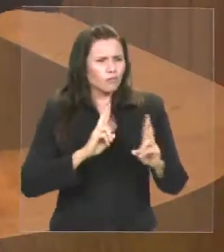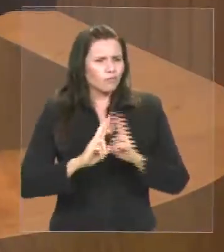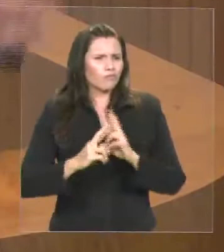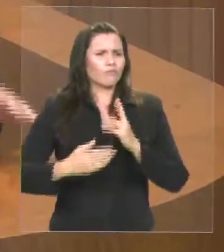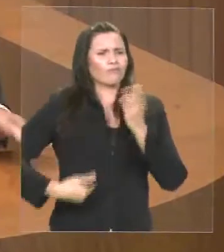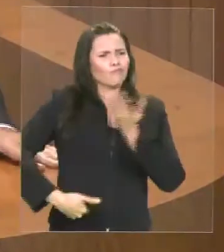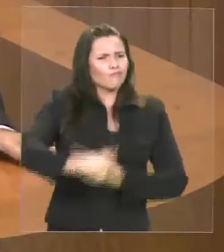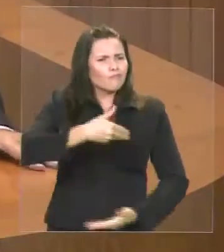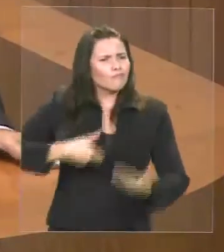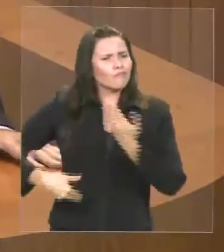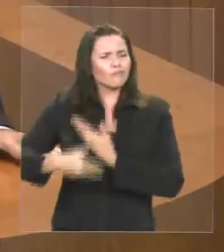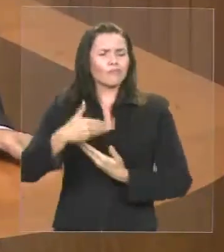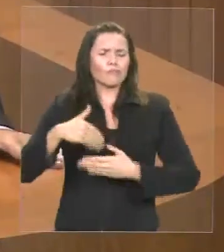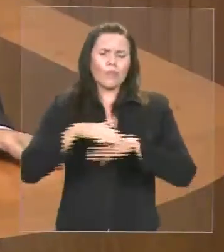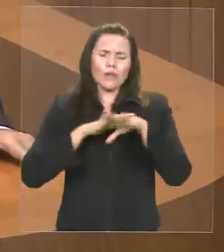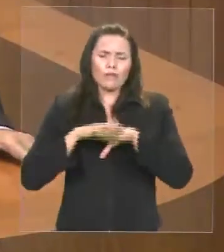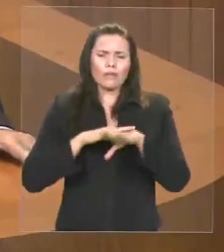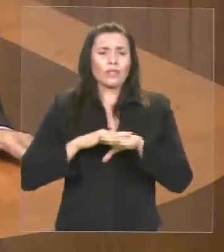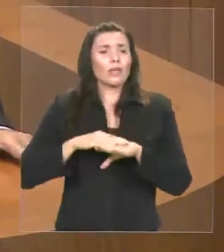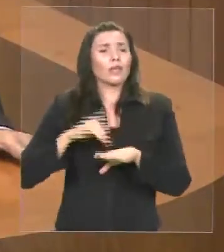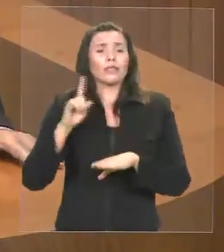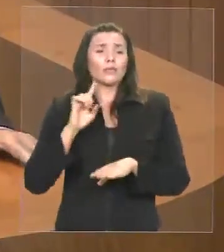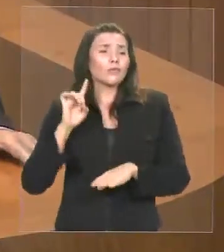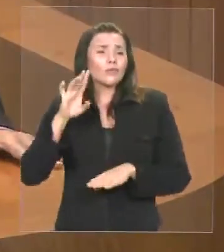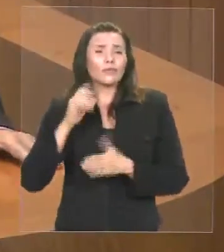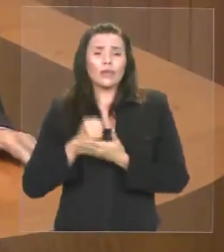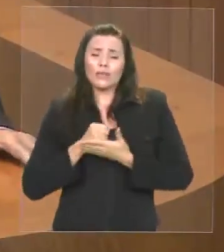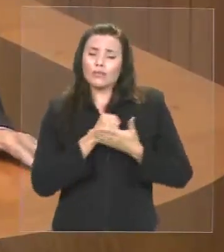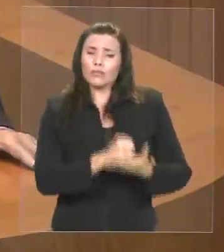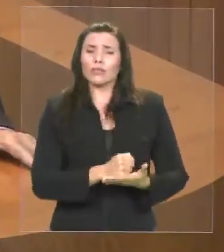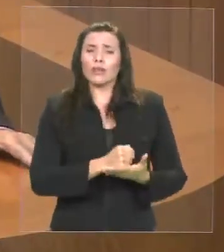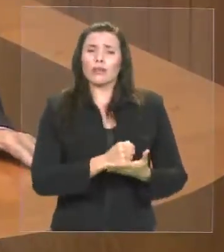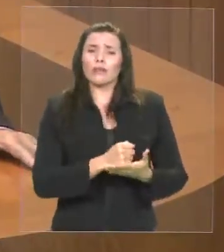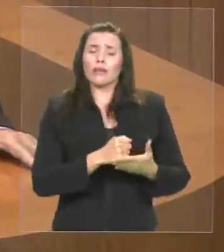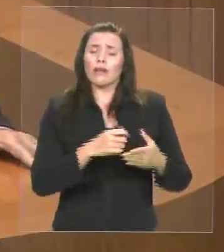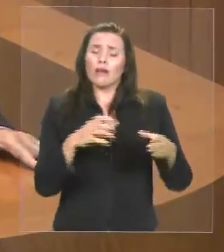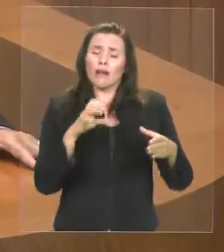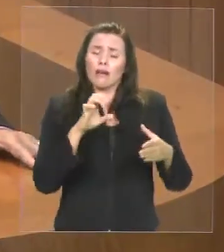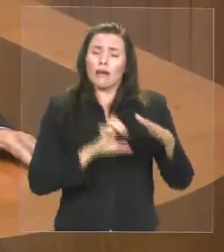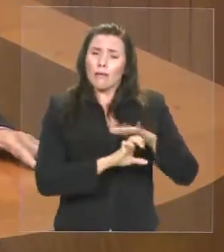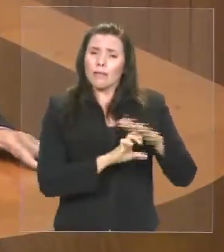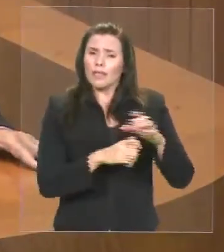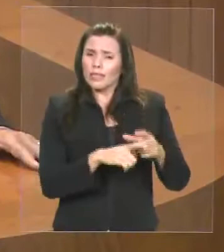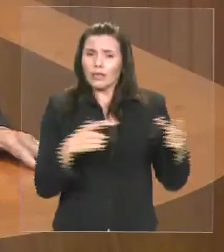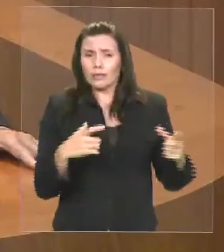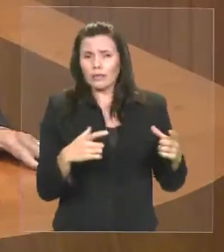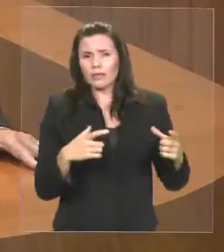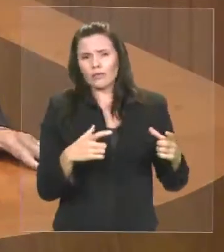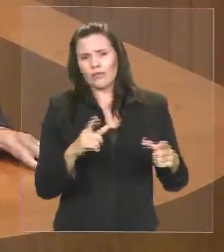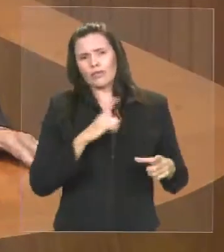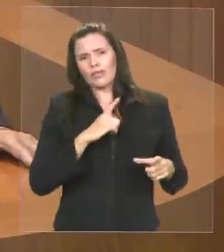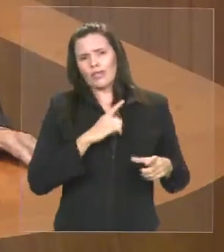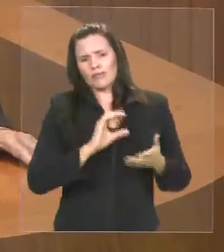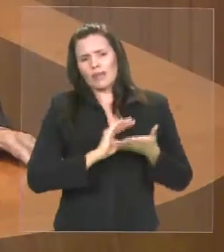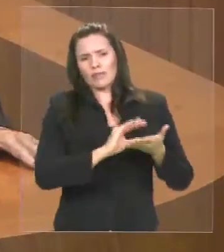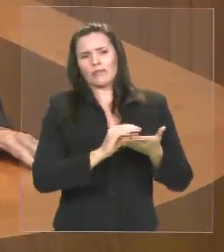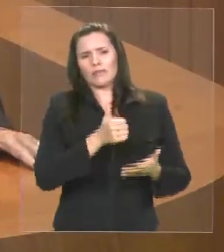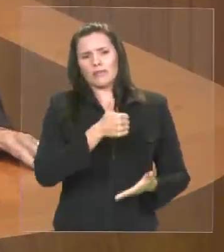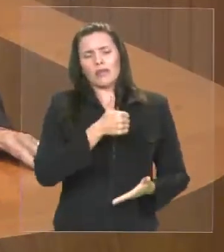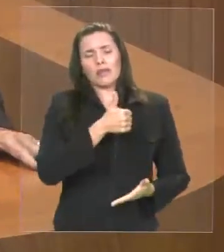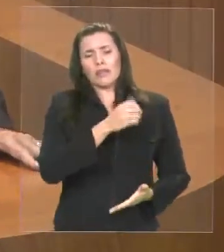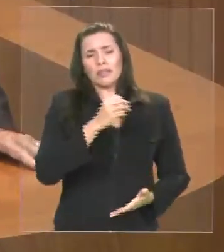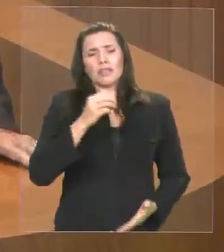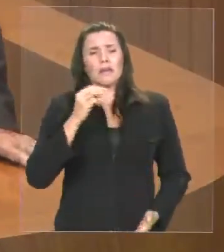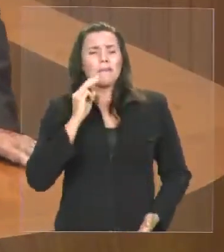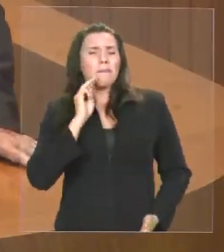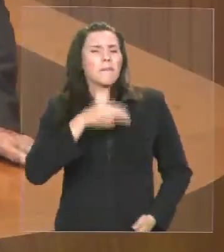vamos favorecer apenas o grande empresário que tem um capital de 100 milhões, mas também os pequenos empresários que geram, juntos, geram muito